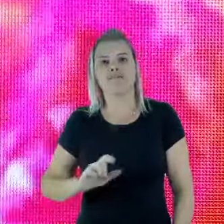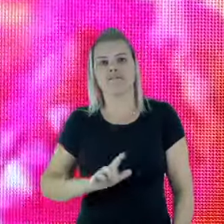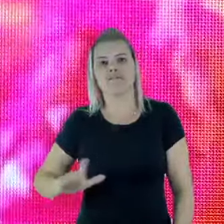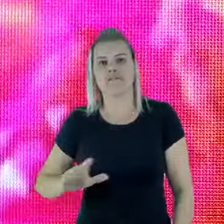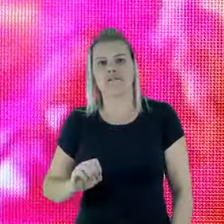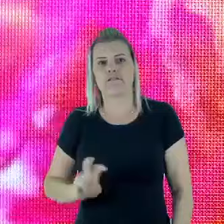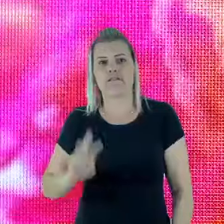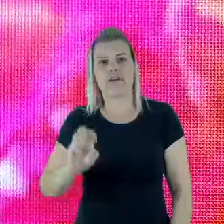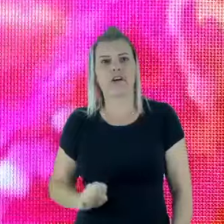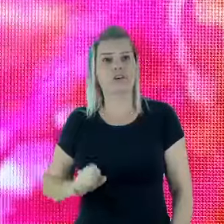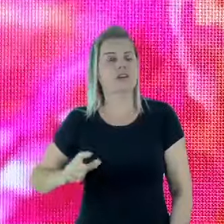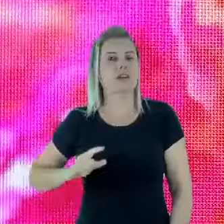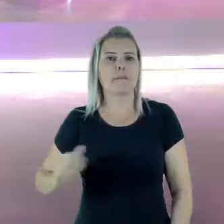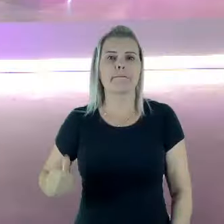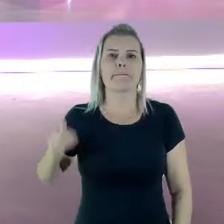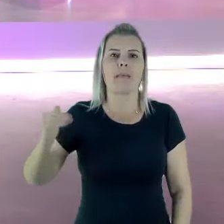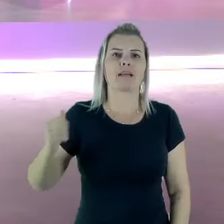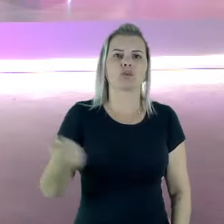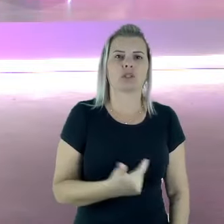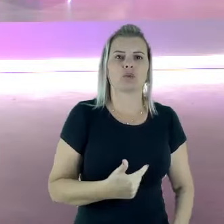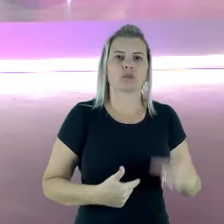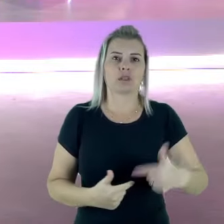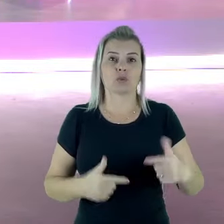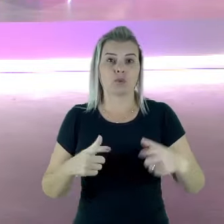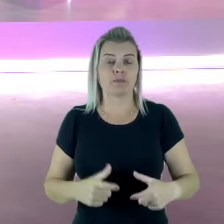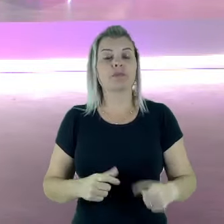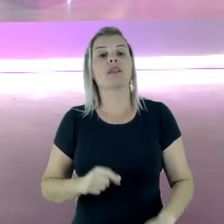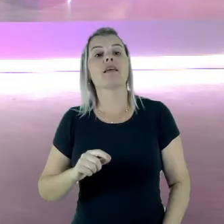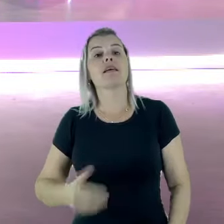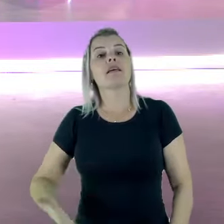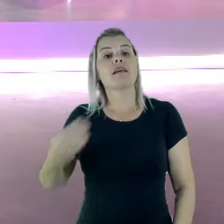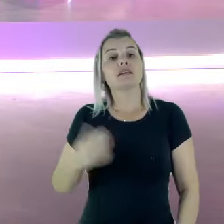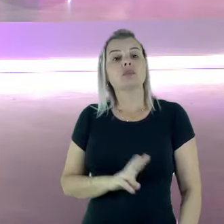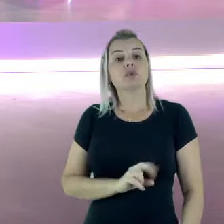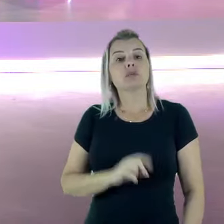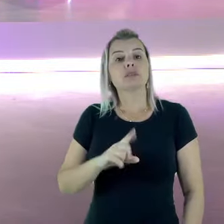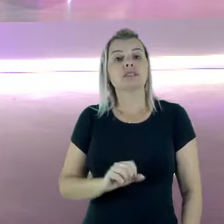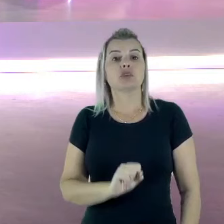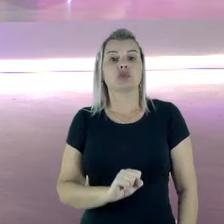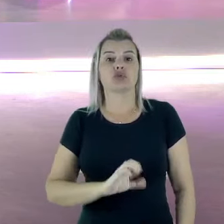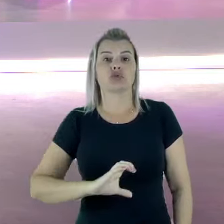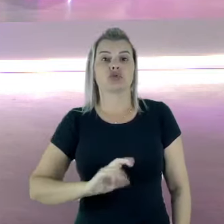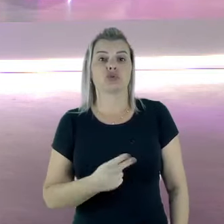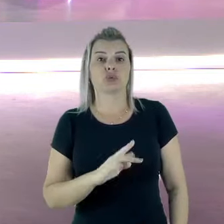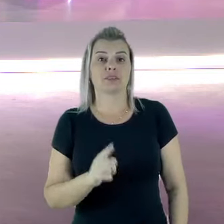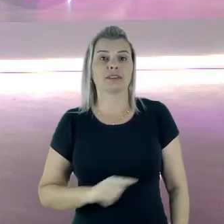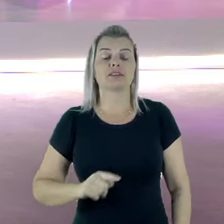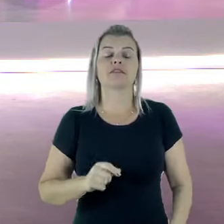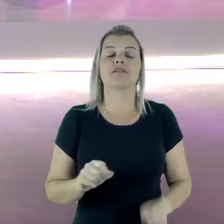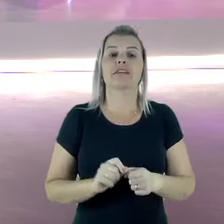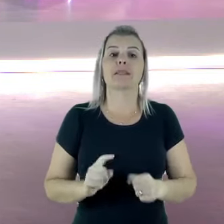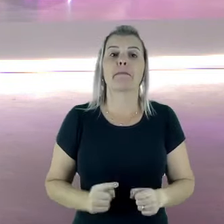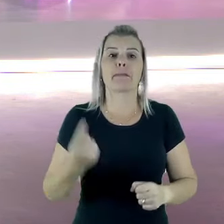duas, três vezes mais do que o segundo colocado. E a Chutes, em 2010, fez a primeira batalha de blogueiras, que era a famosa